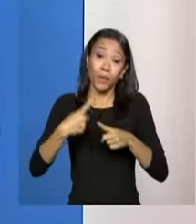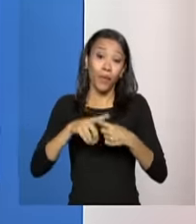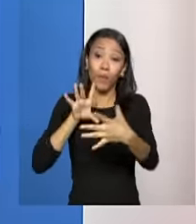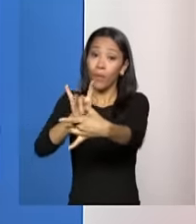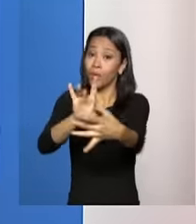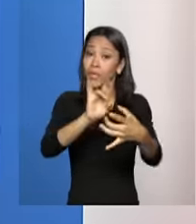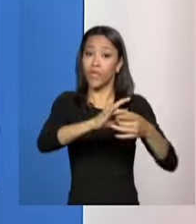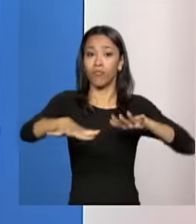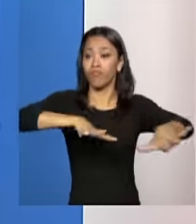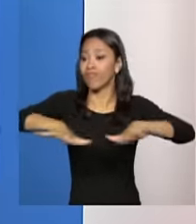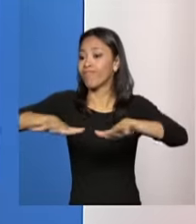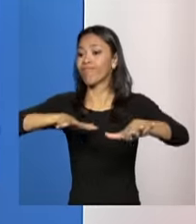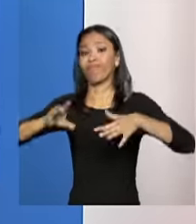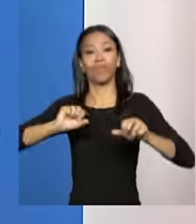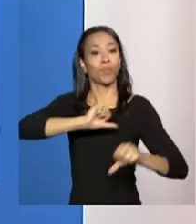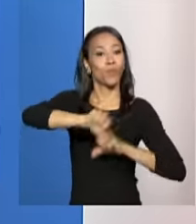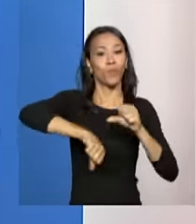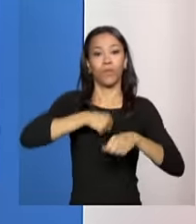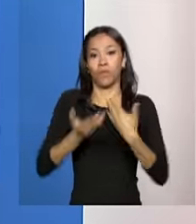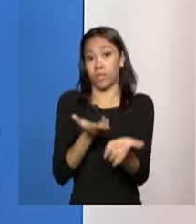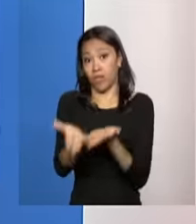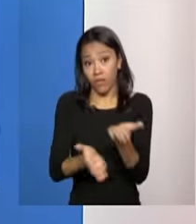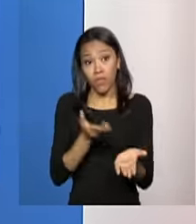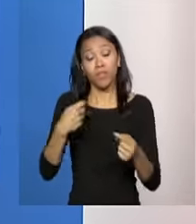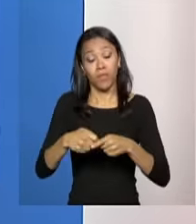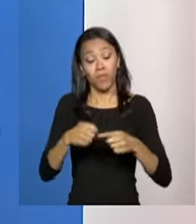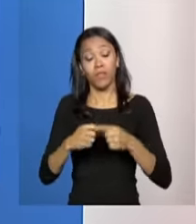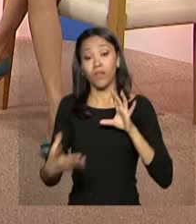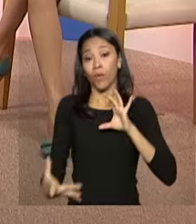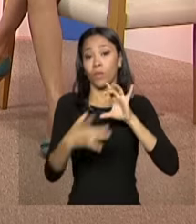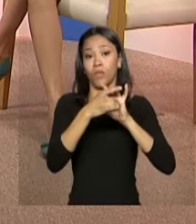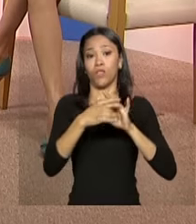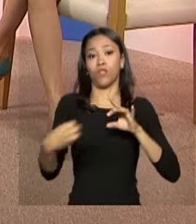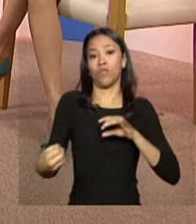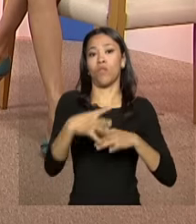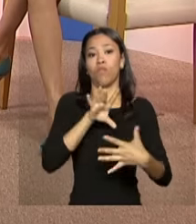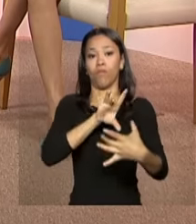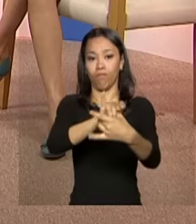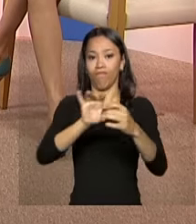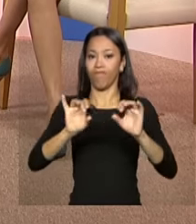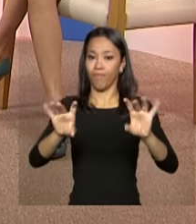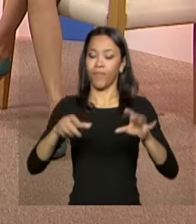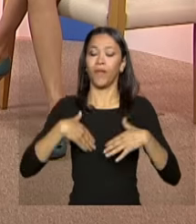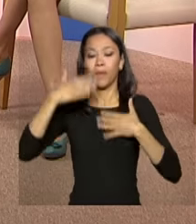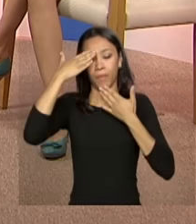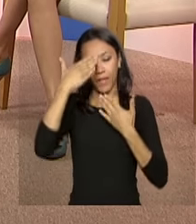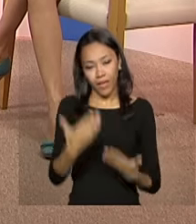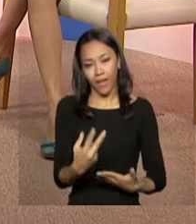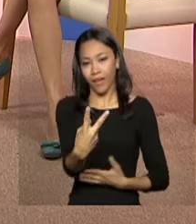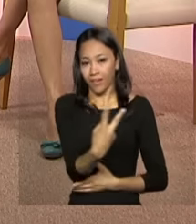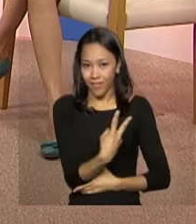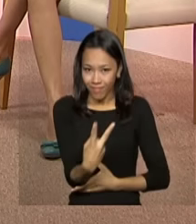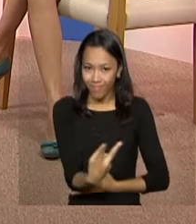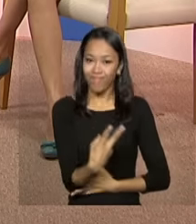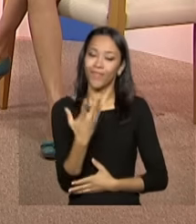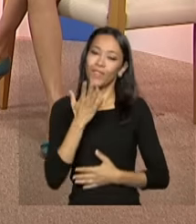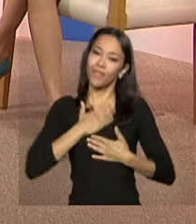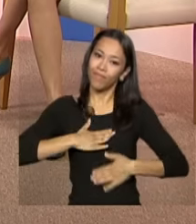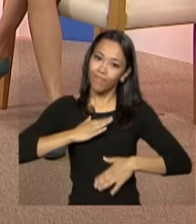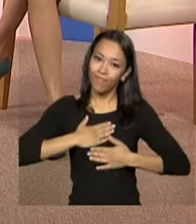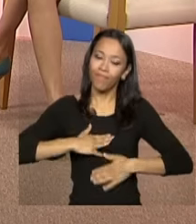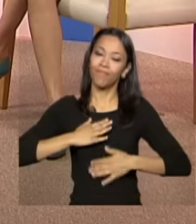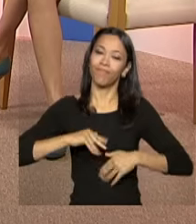serviços haverão de se ajustar às novas realidades. Então, obrigada, secretaria da Luciana. Nós vamos fazer um rápido